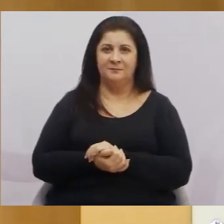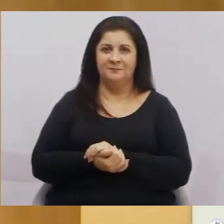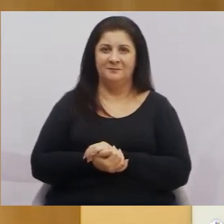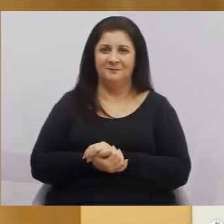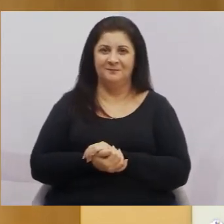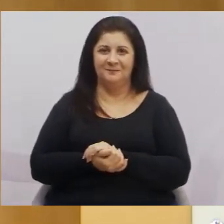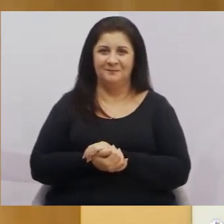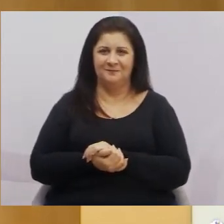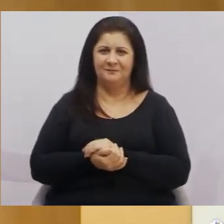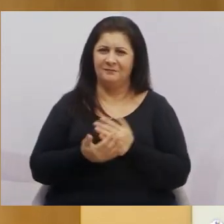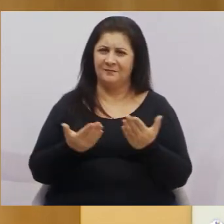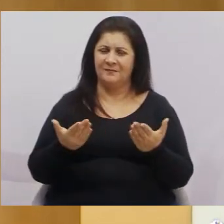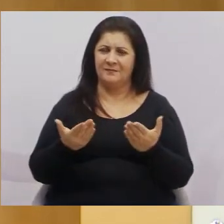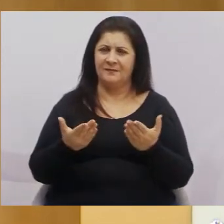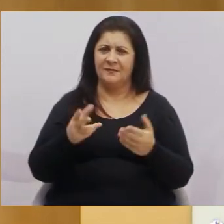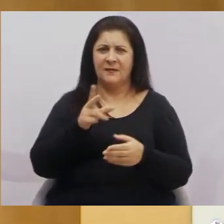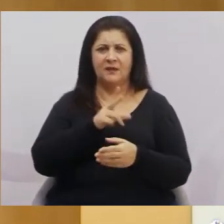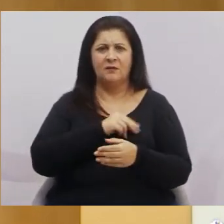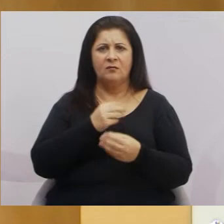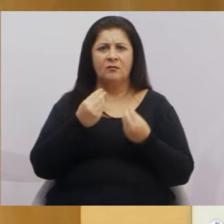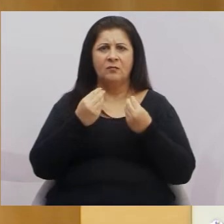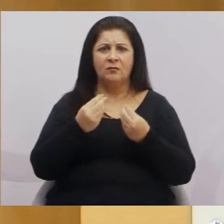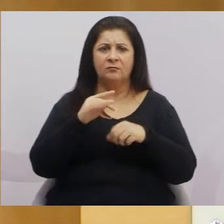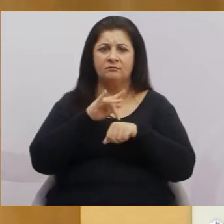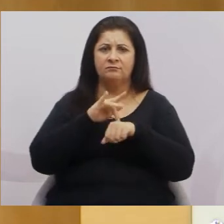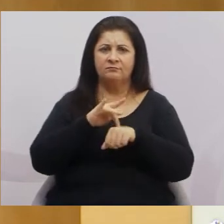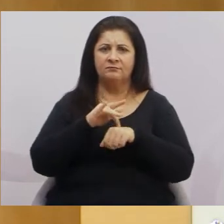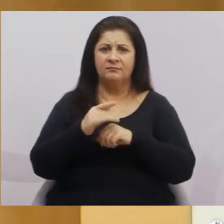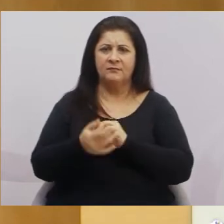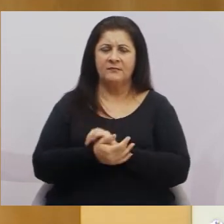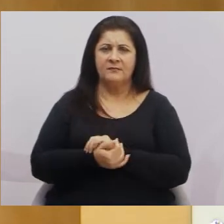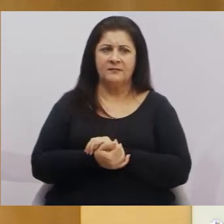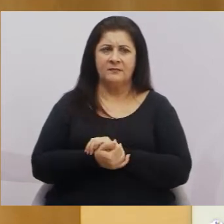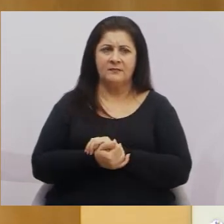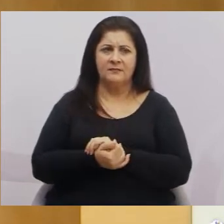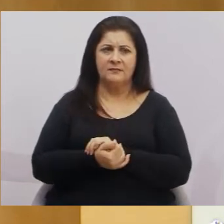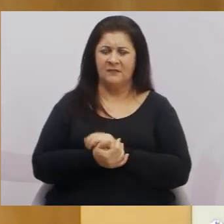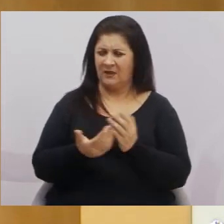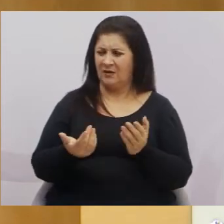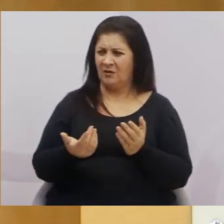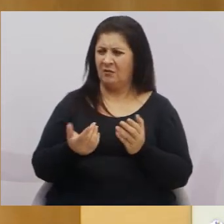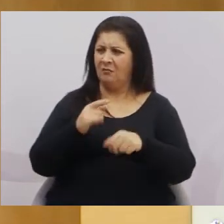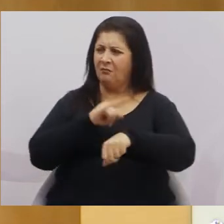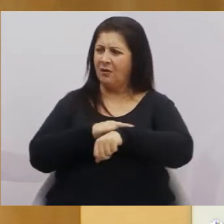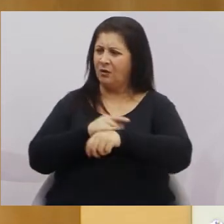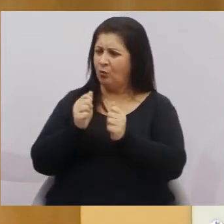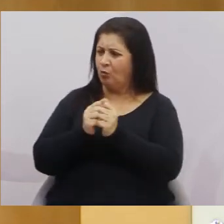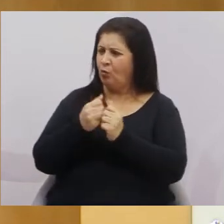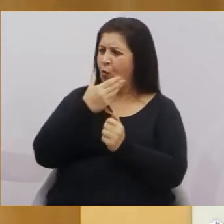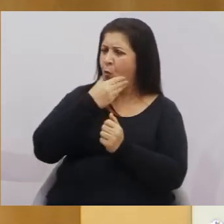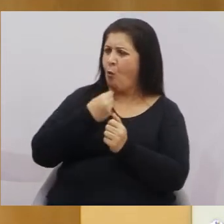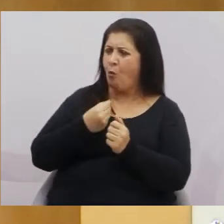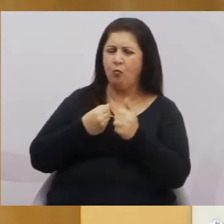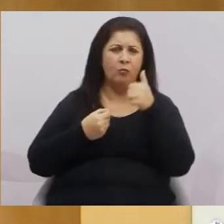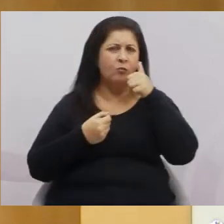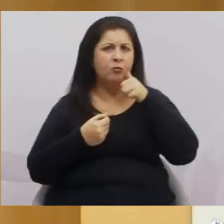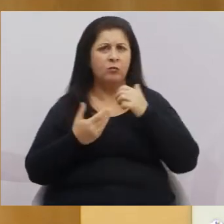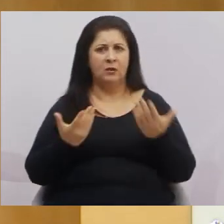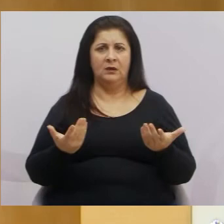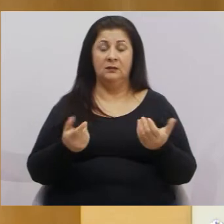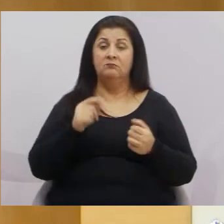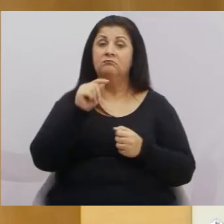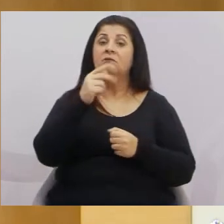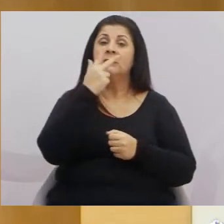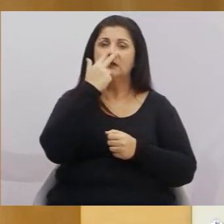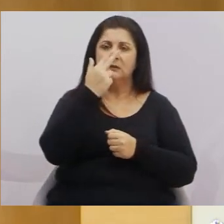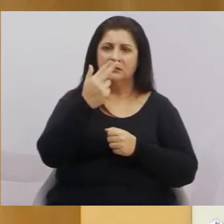Olha só, é muito, é muito sério isso, dividiria o banheiro com um homem? O que acha disso?